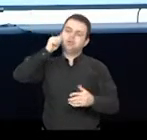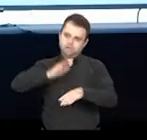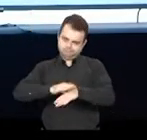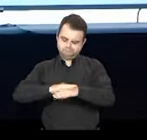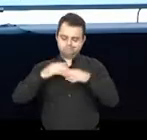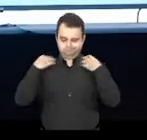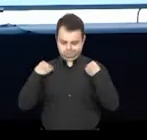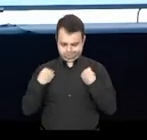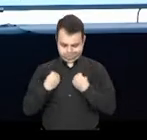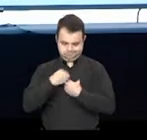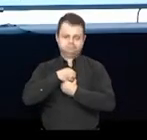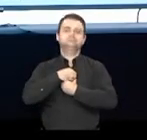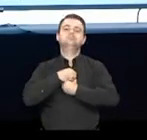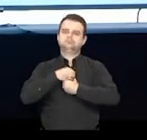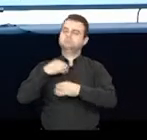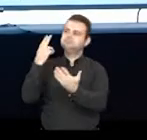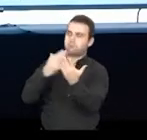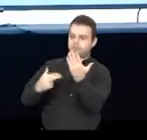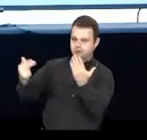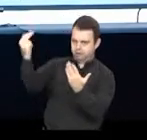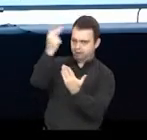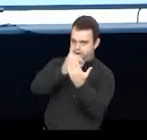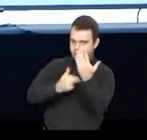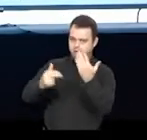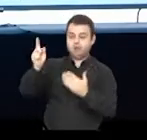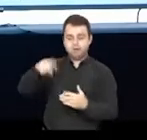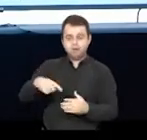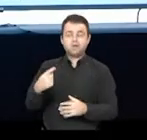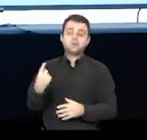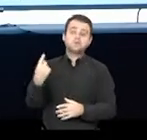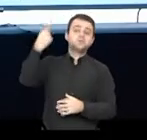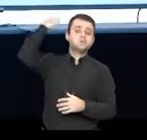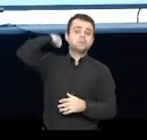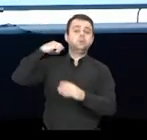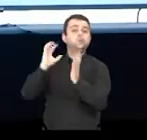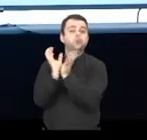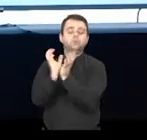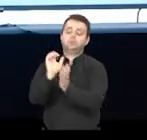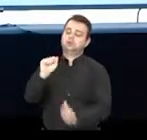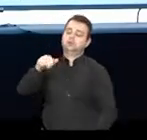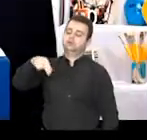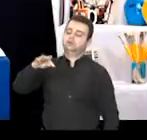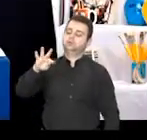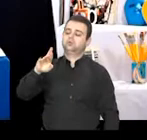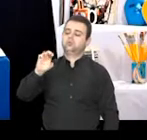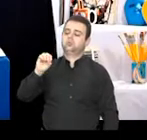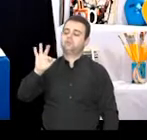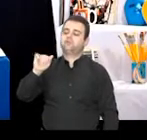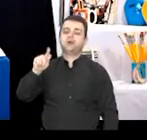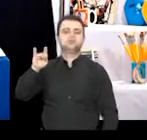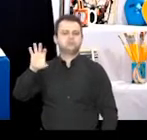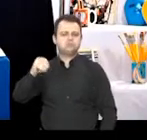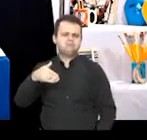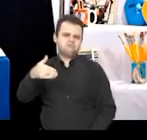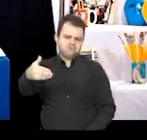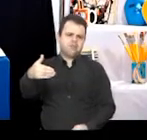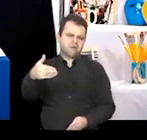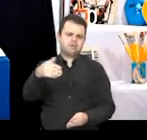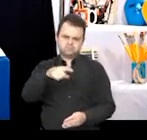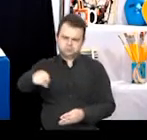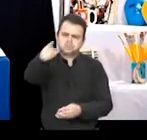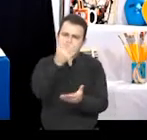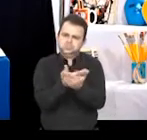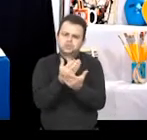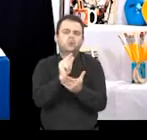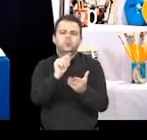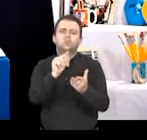da Tarsila do Amaral. Faz parte, uma representação do movimento antropofágico. Tenho certeza que vocês vão estudar em